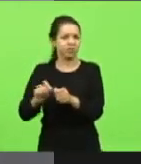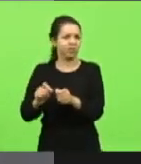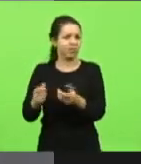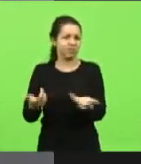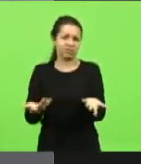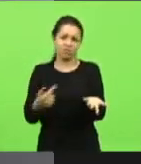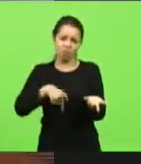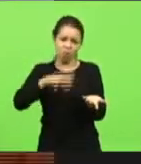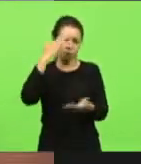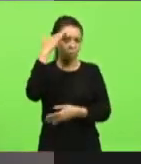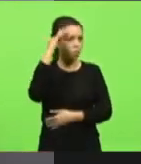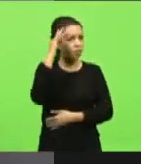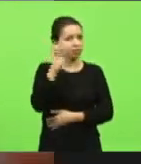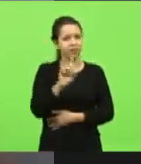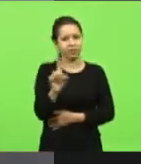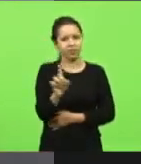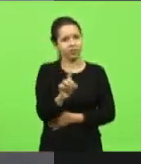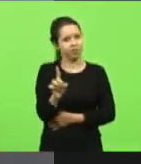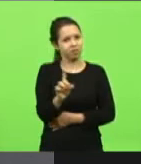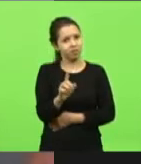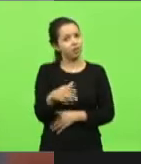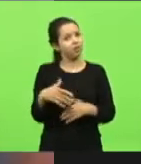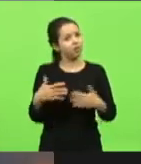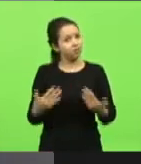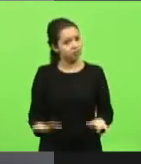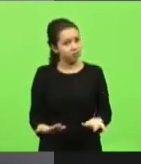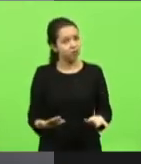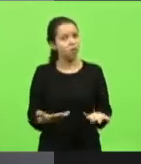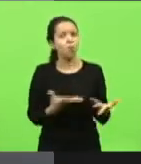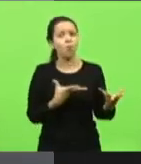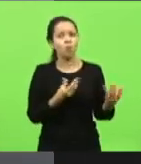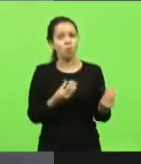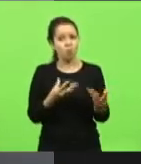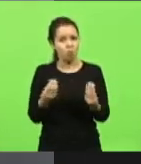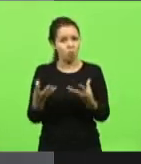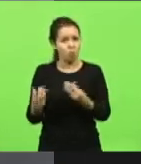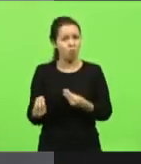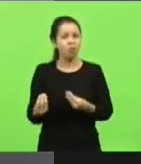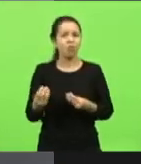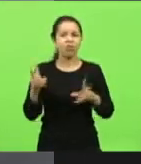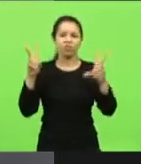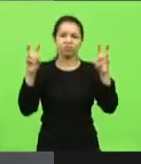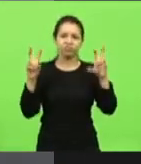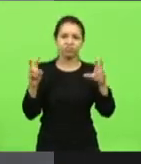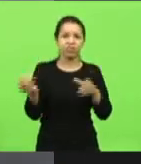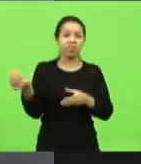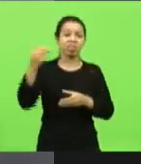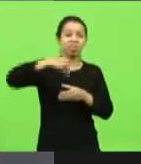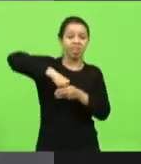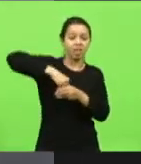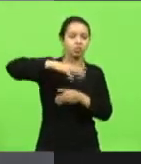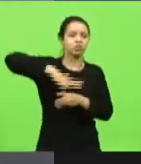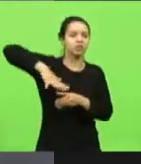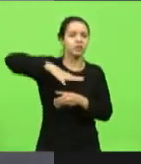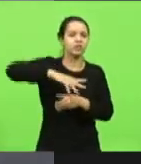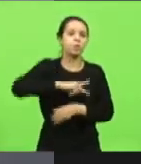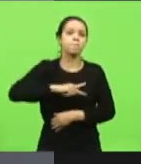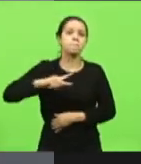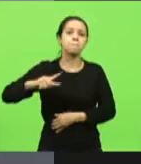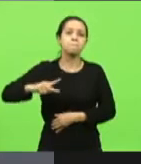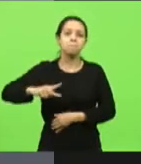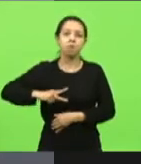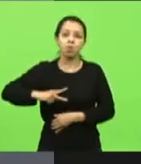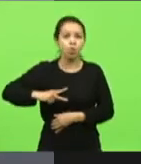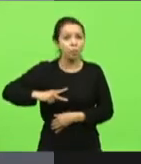compreender então são muitas coisas que nós temos dentro do serviço público que que tira